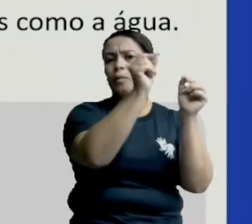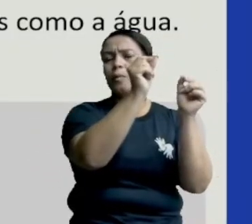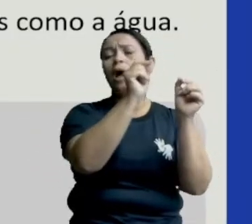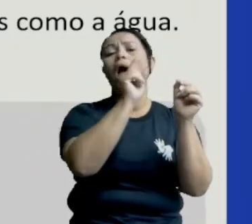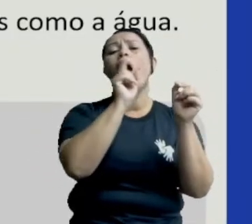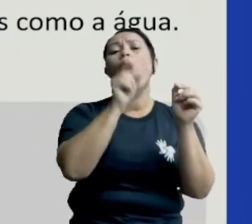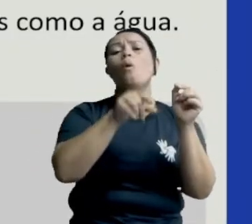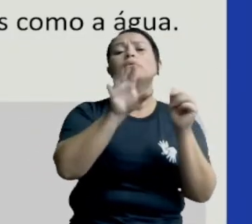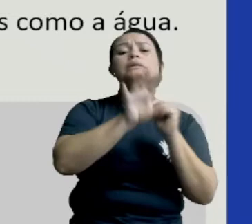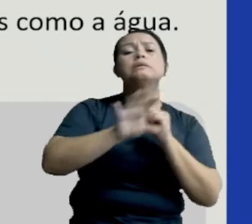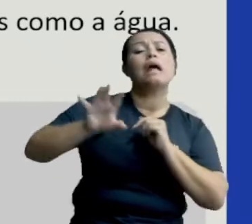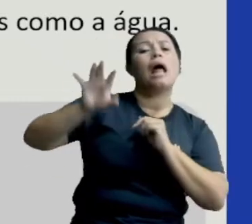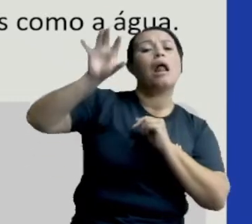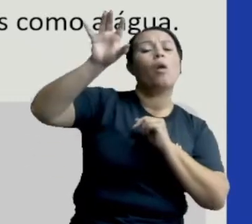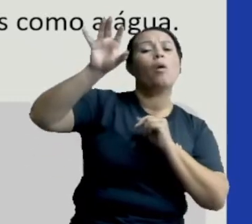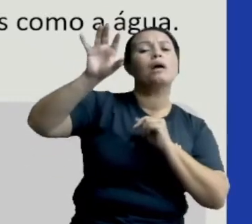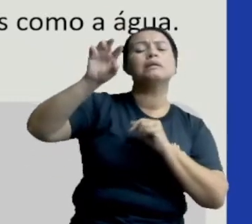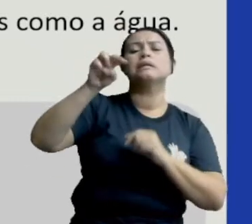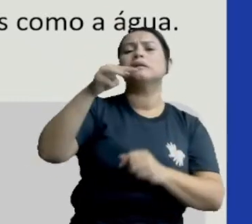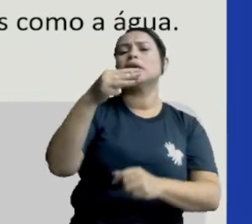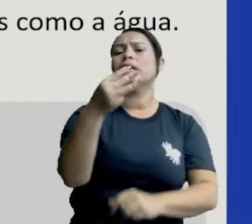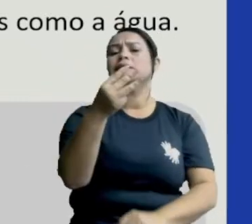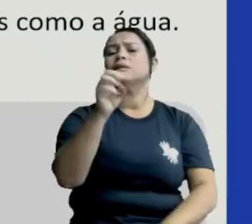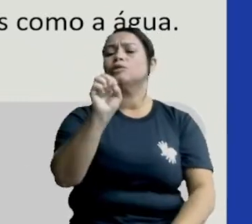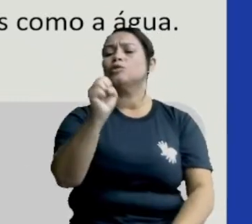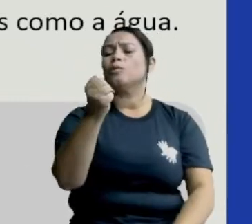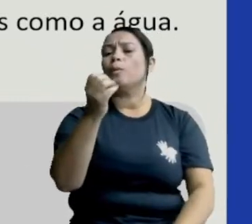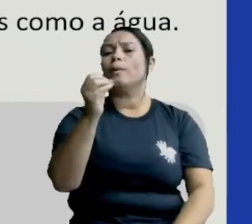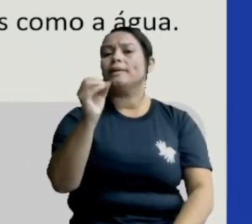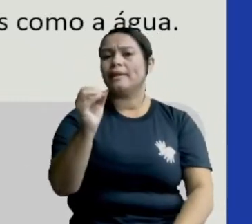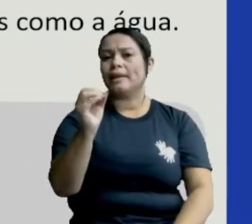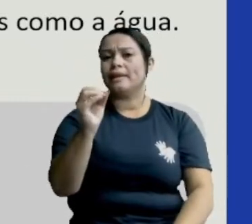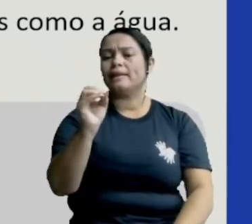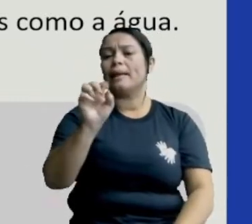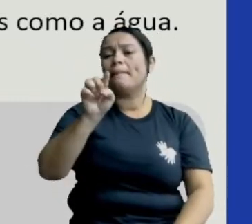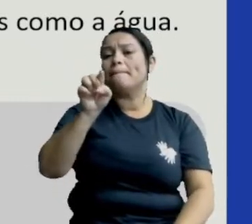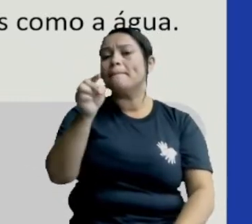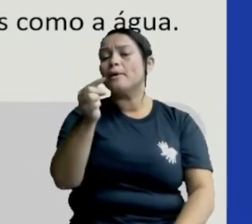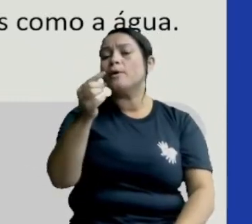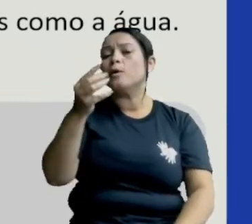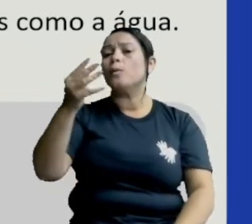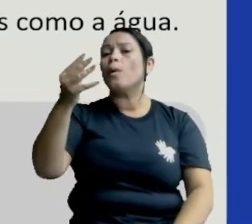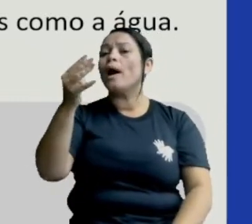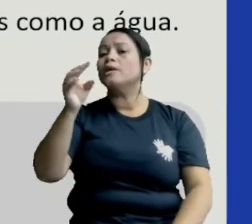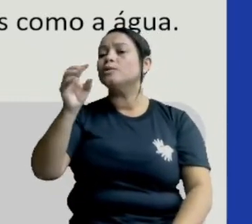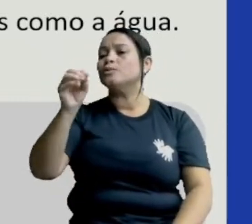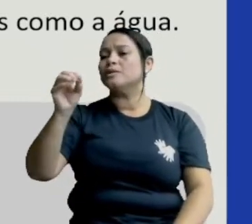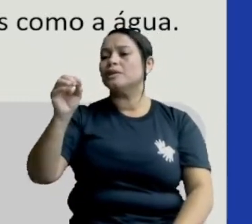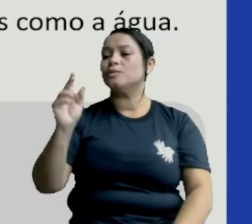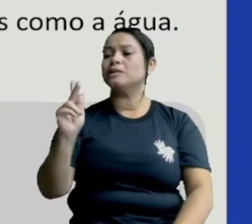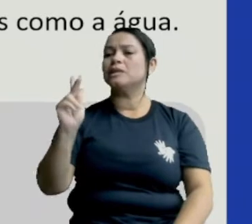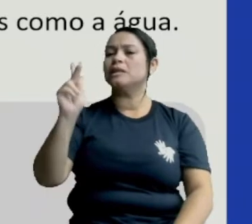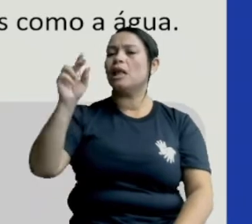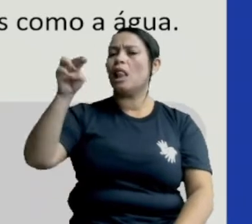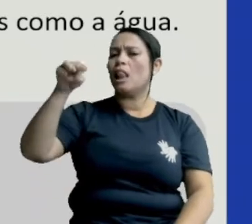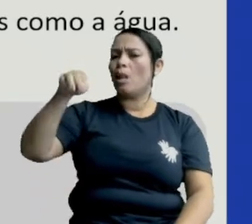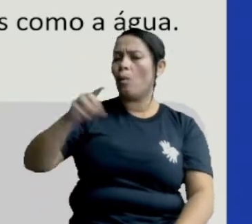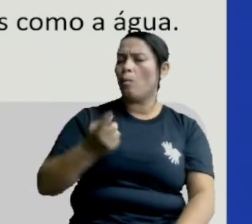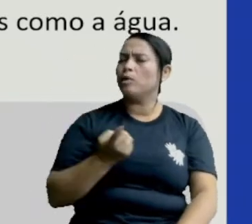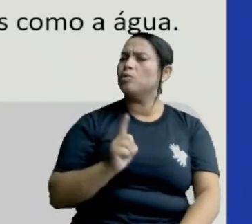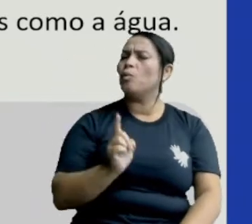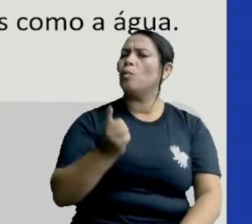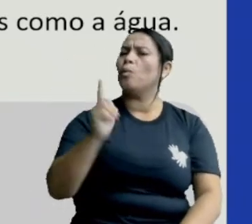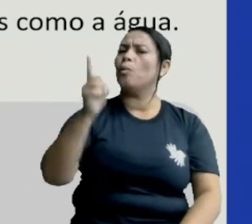localizada a cerca de 384.400 quilômetros do nosso